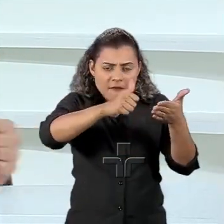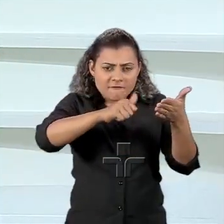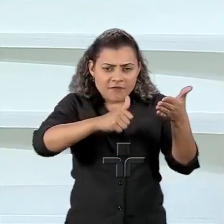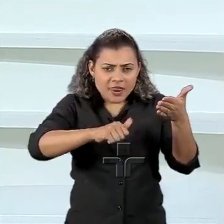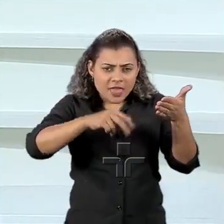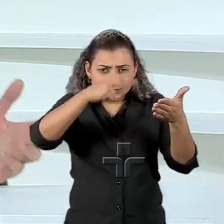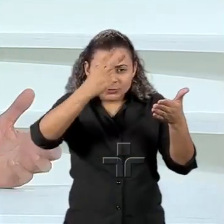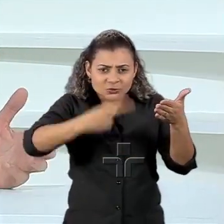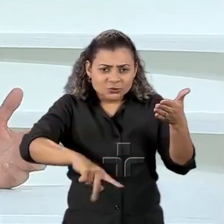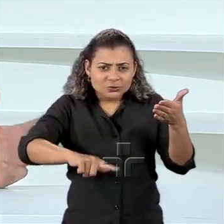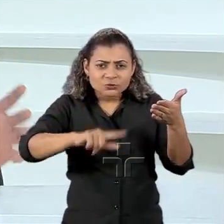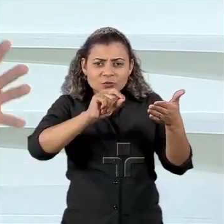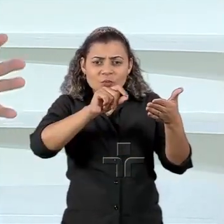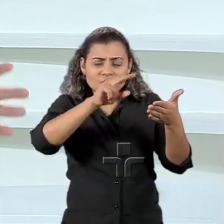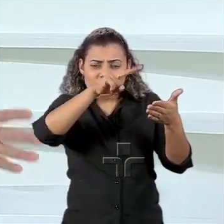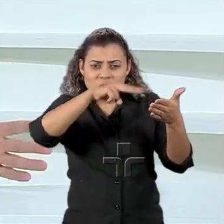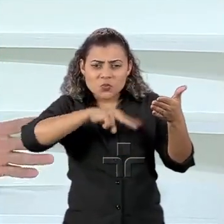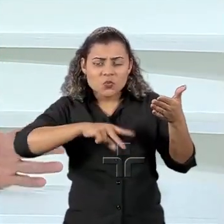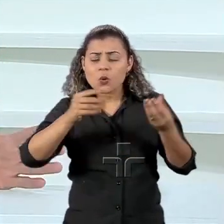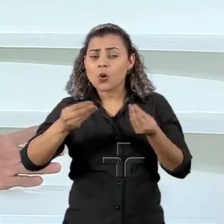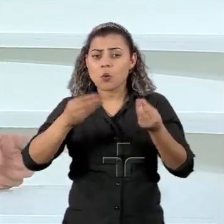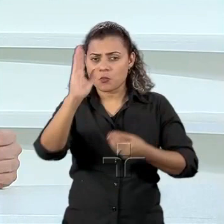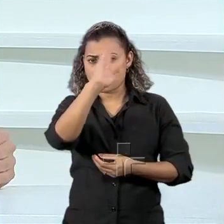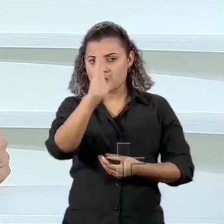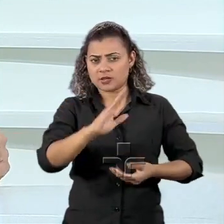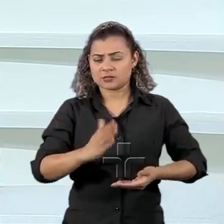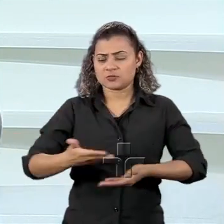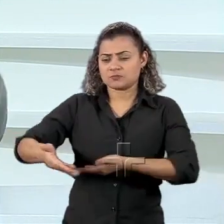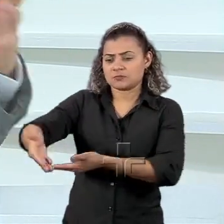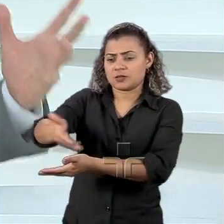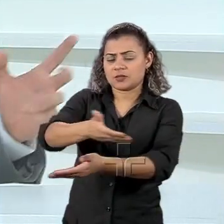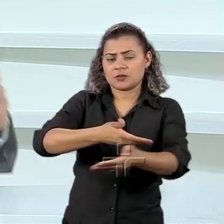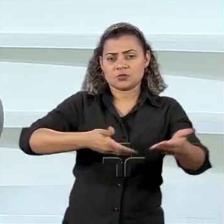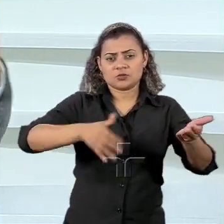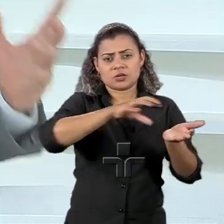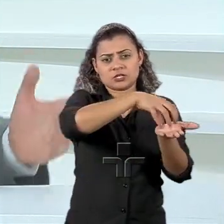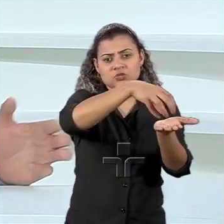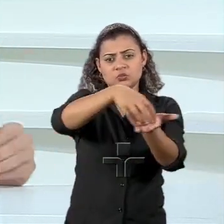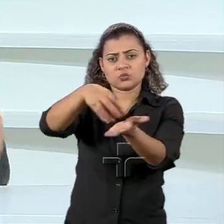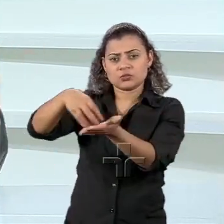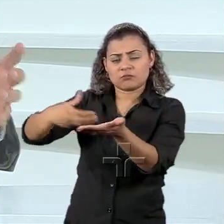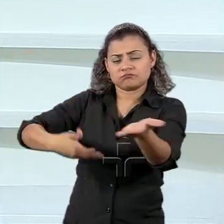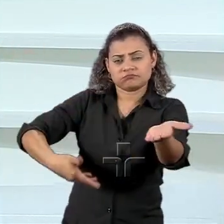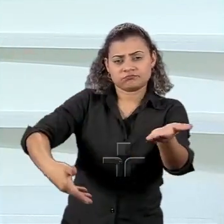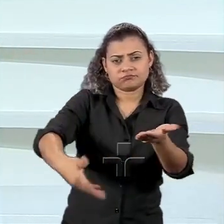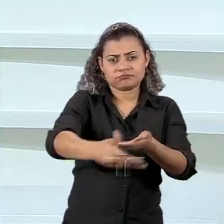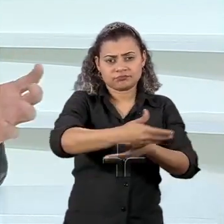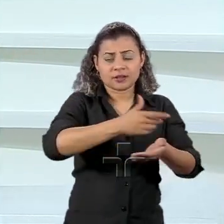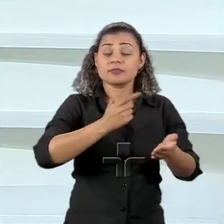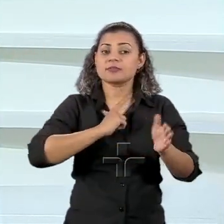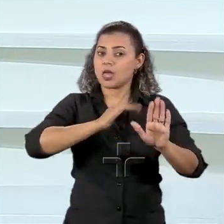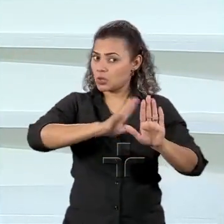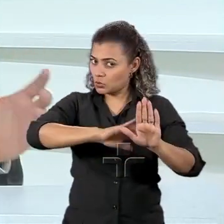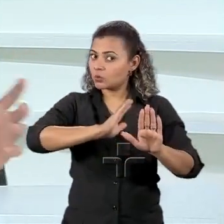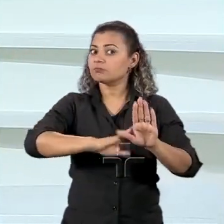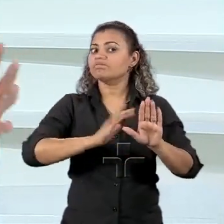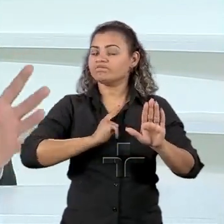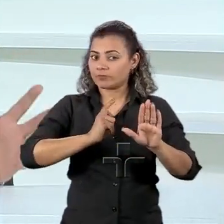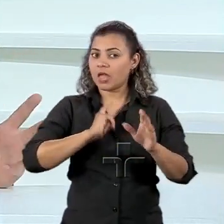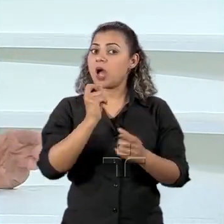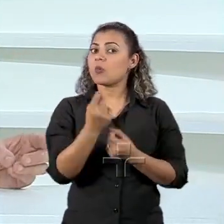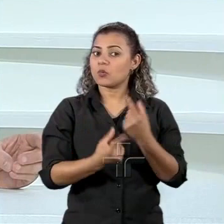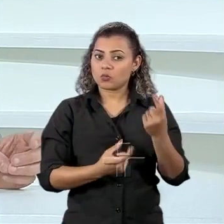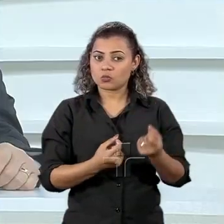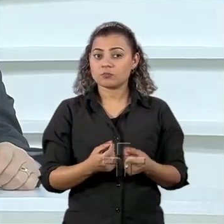como o Brasil vai se relacionar com estas organizações, atribui até algumas tendências ideológicas em algumas delas.